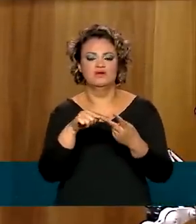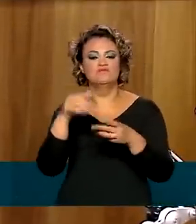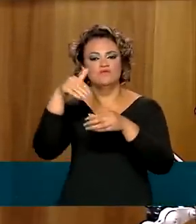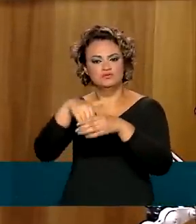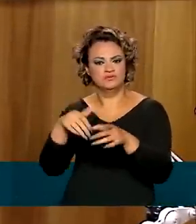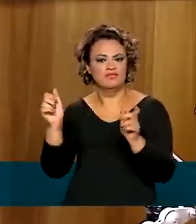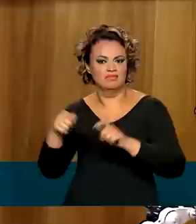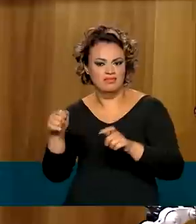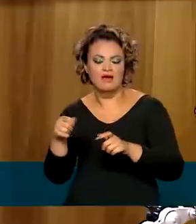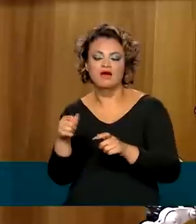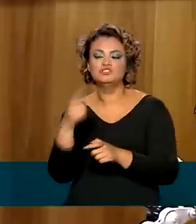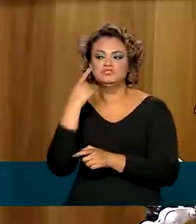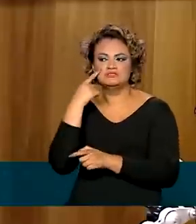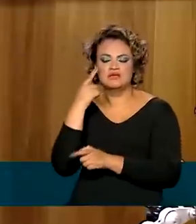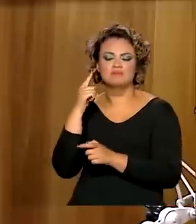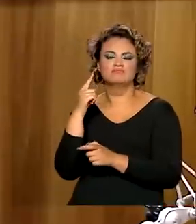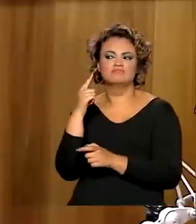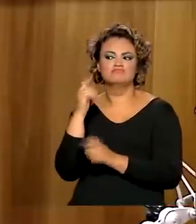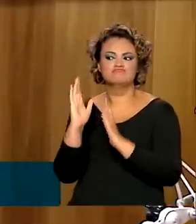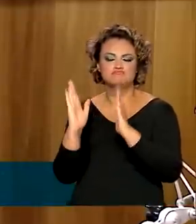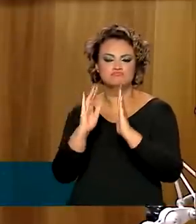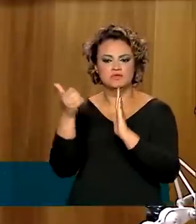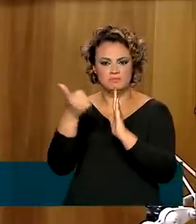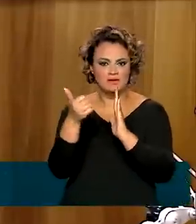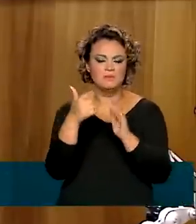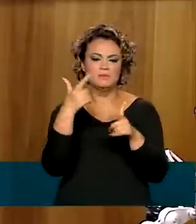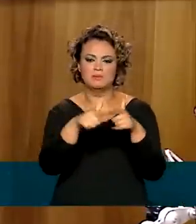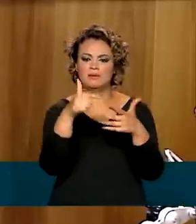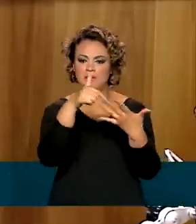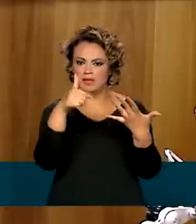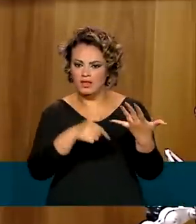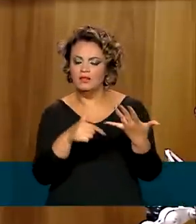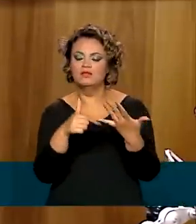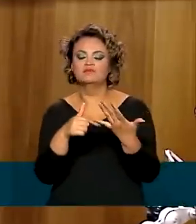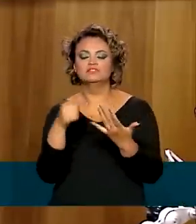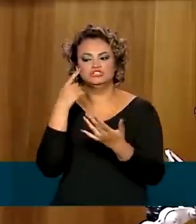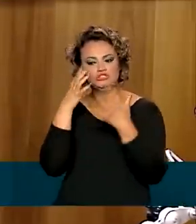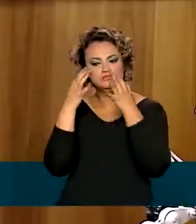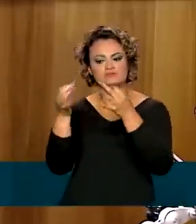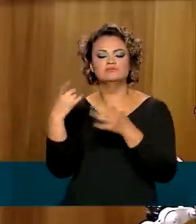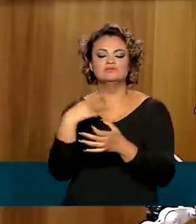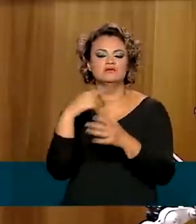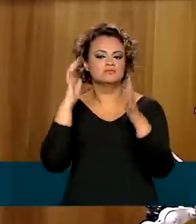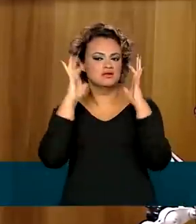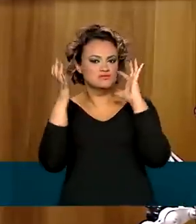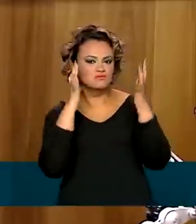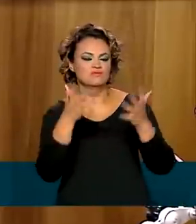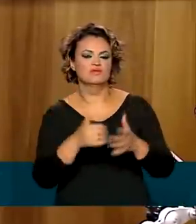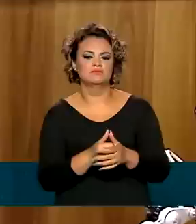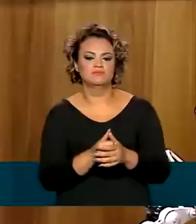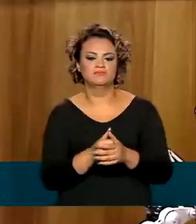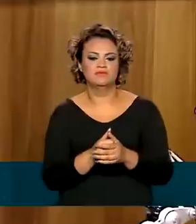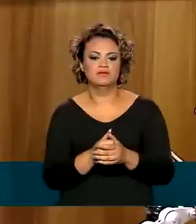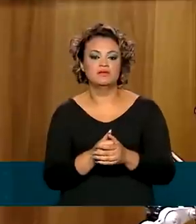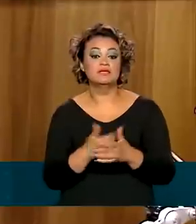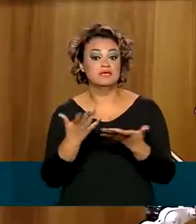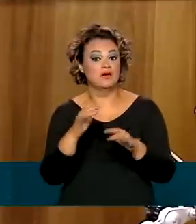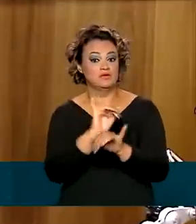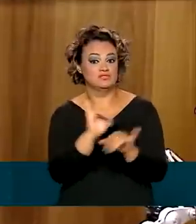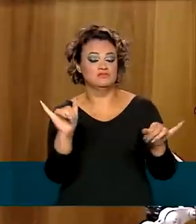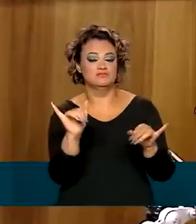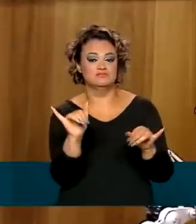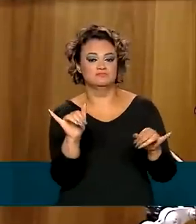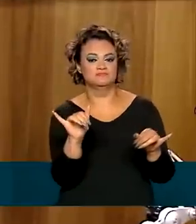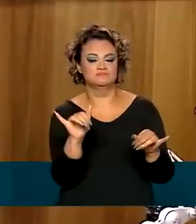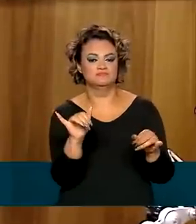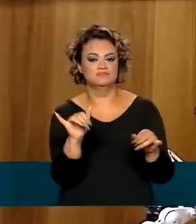Vimos onde foram os problemas no primeiro turno. Estamos trabalhando para que esses problemas não ocorram no segundo turno. E a gente deixa um recado